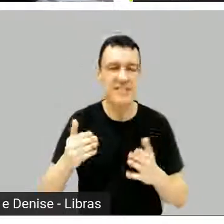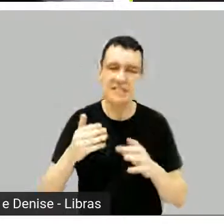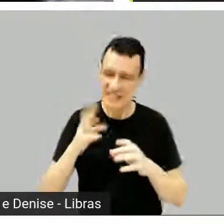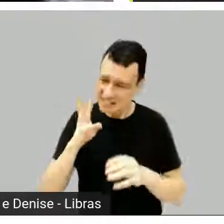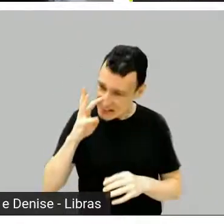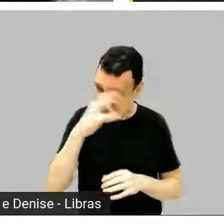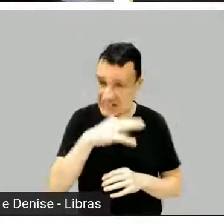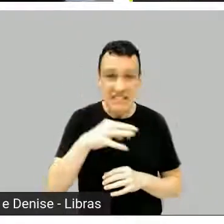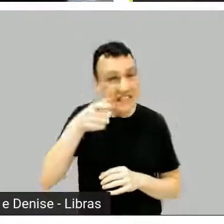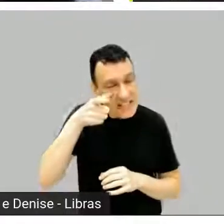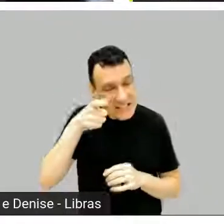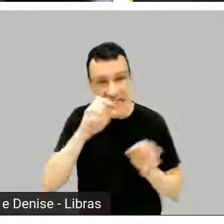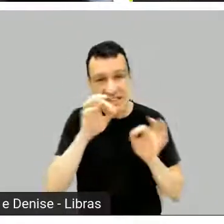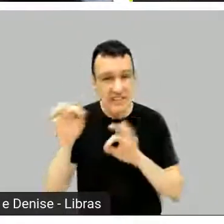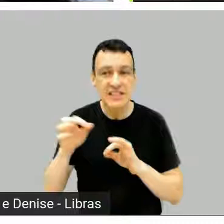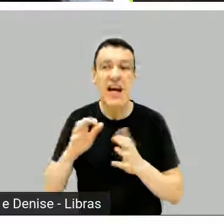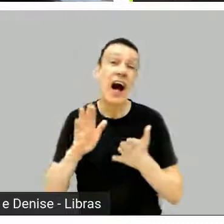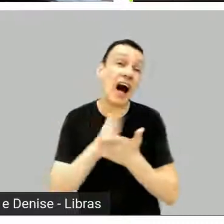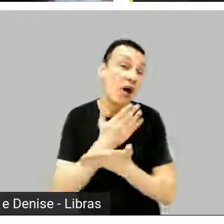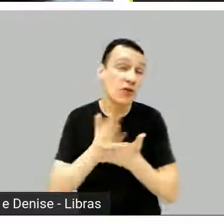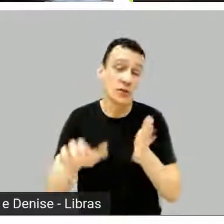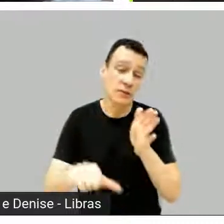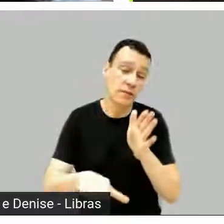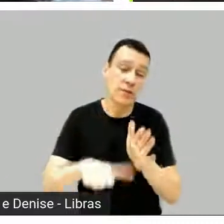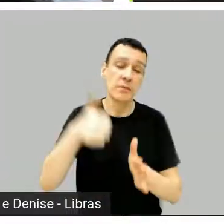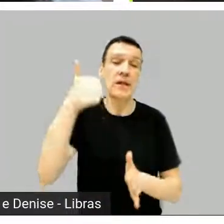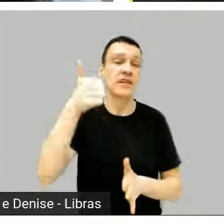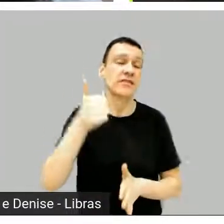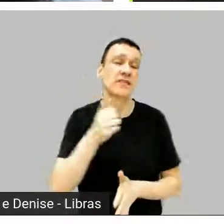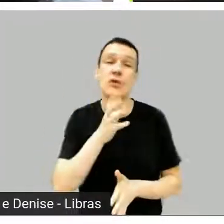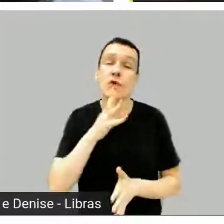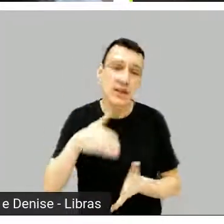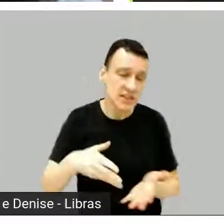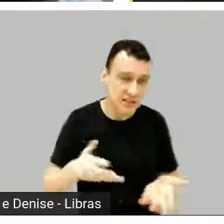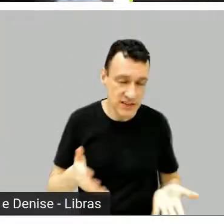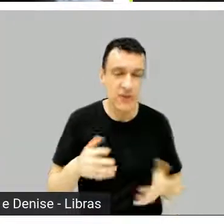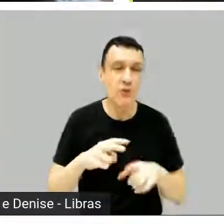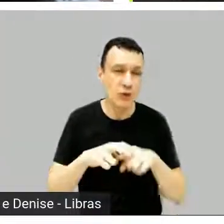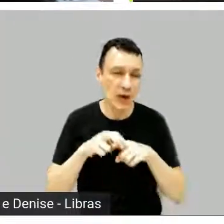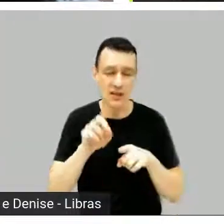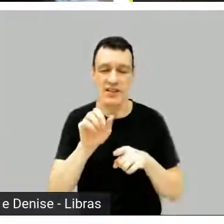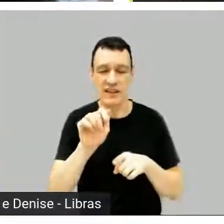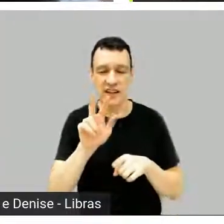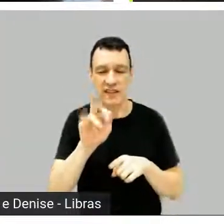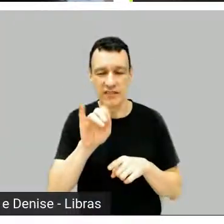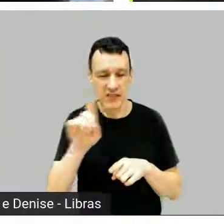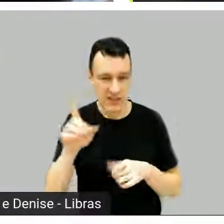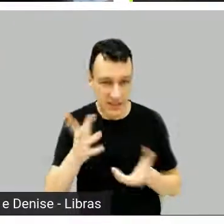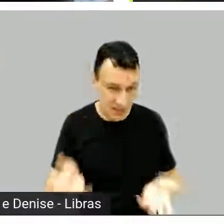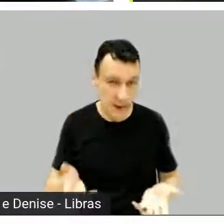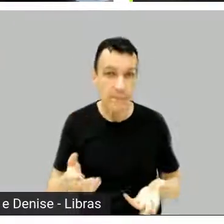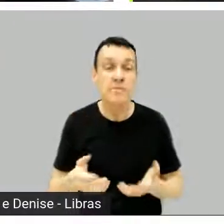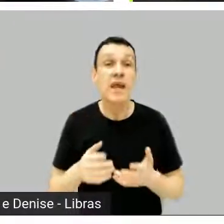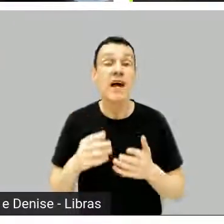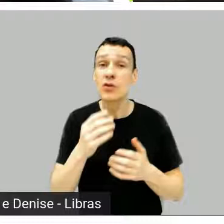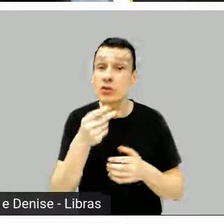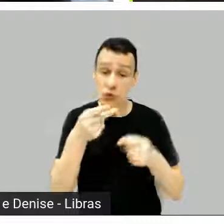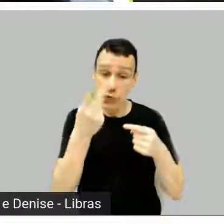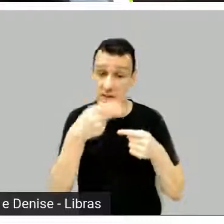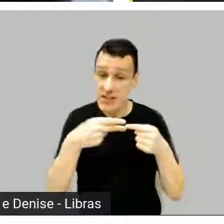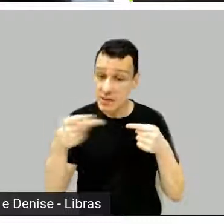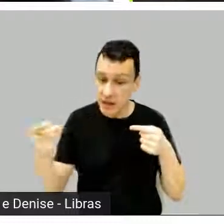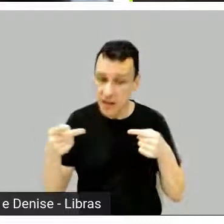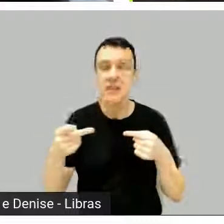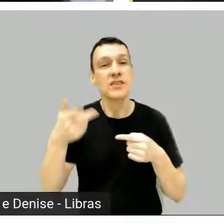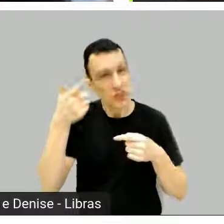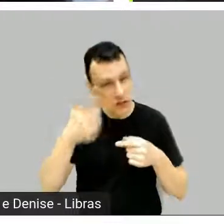que conheceram a gente hoje, que vieram por conta do Davi. Saibam que daqui a duas semanas a gente volta e aí